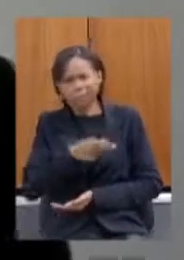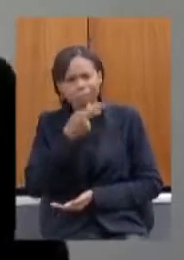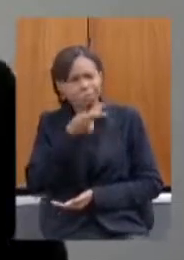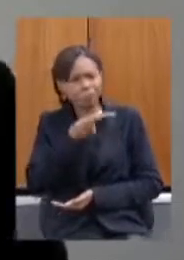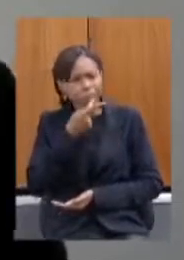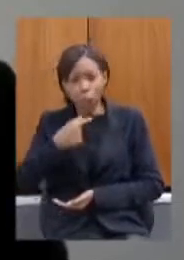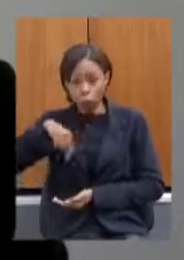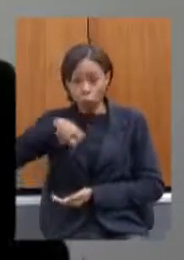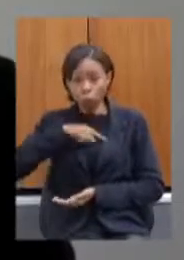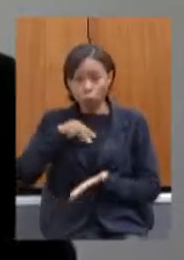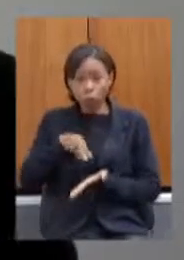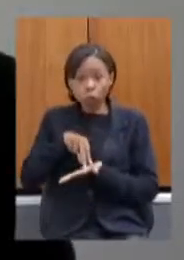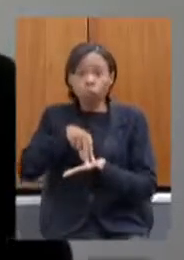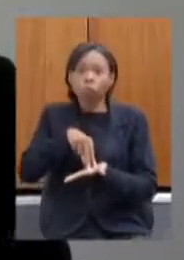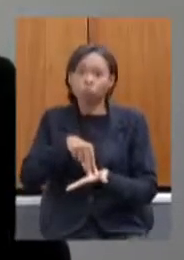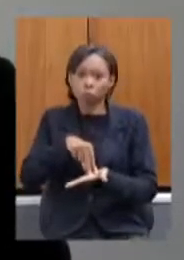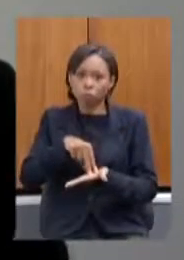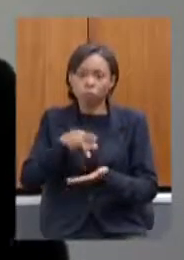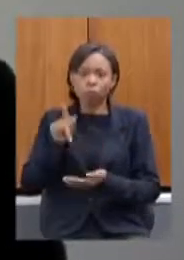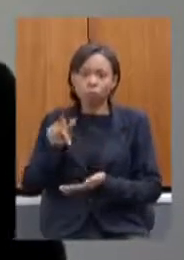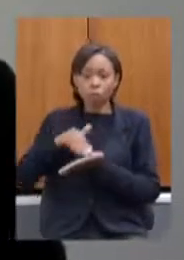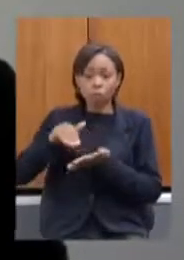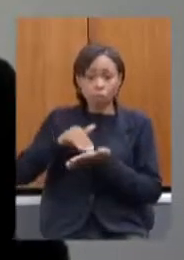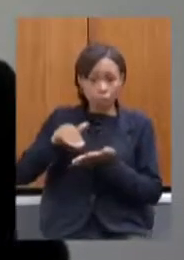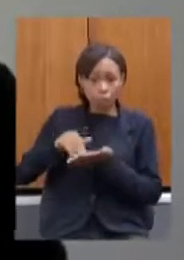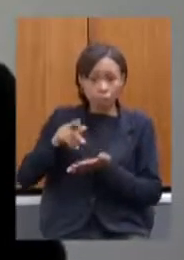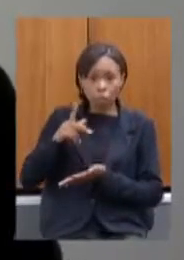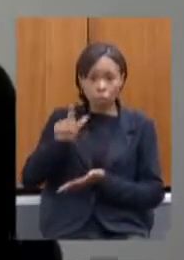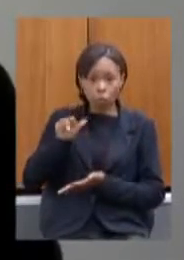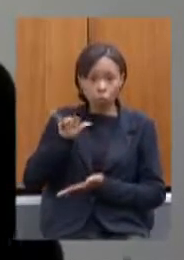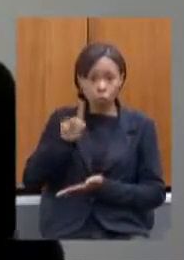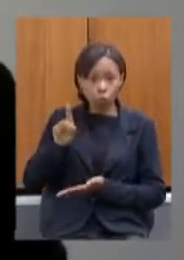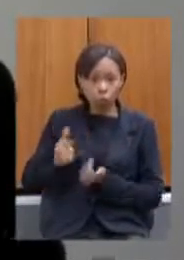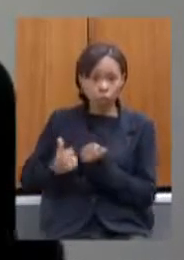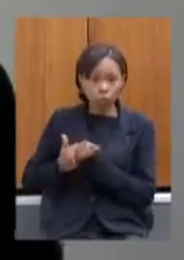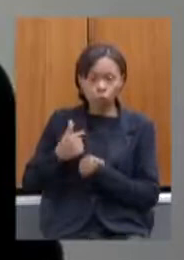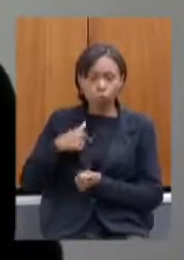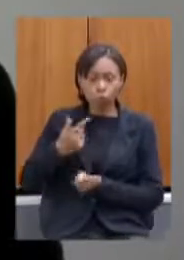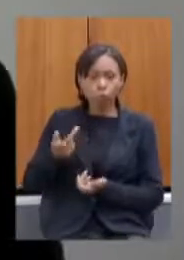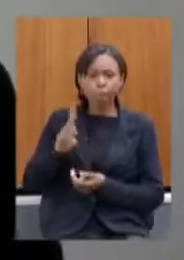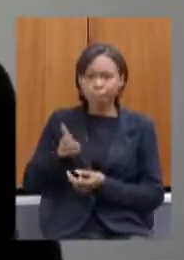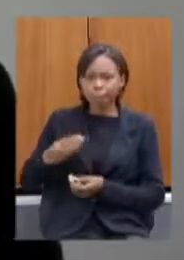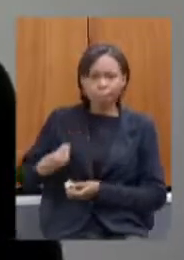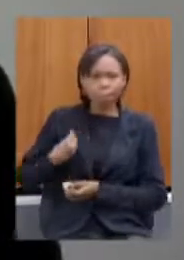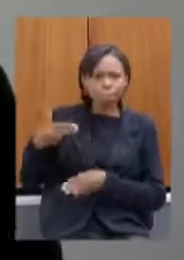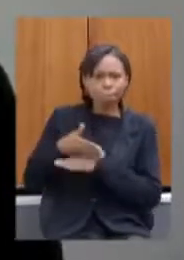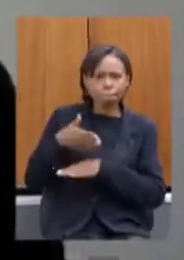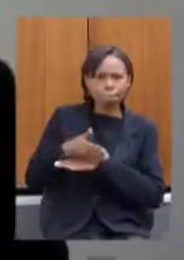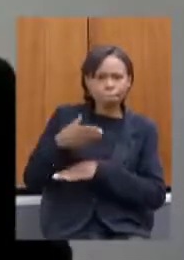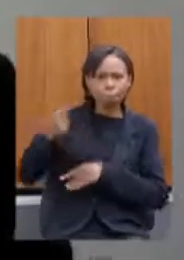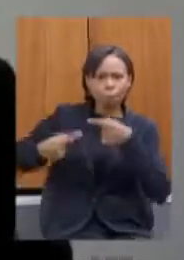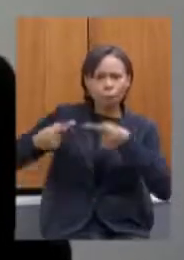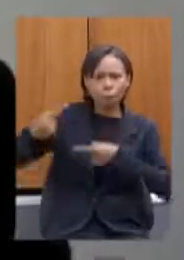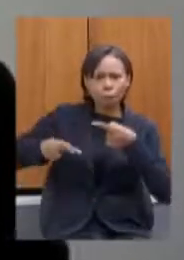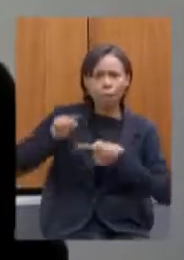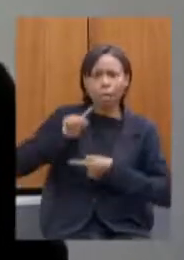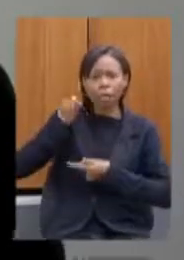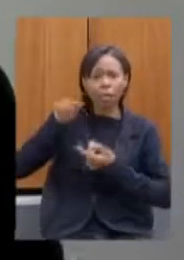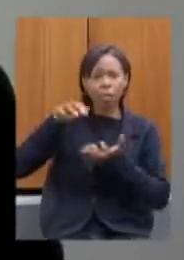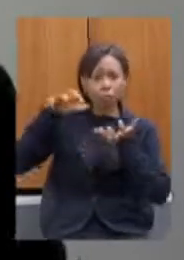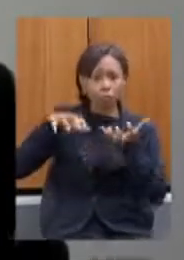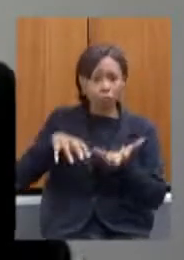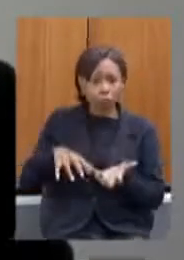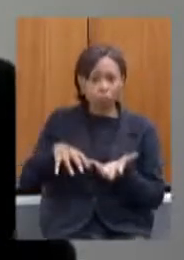protagonistas o meu secretário adjunto Luiz Cláudio ele tem participado de forma ativa participado de eventos discussões no Congresso Nacional